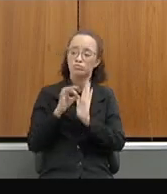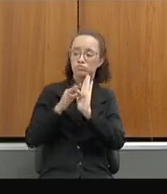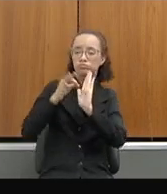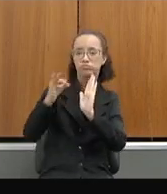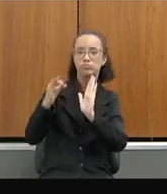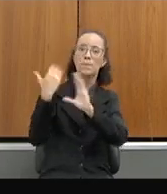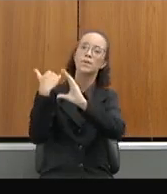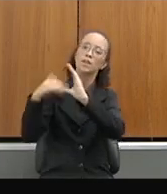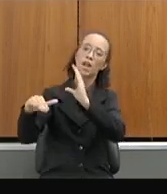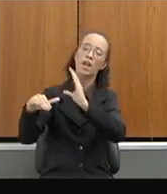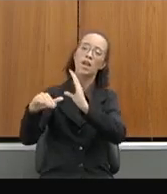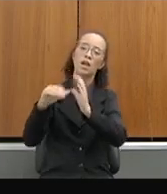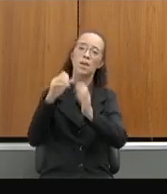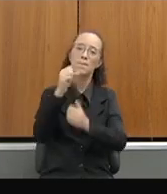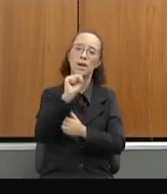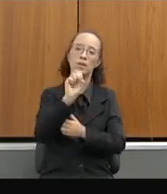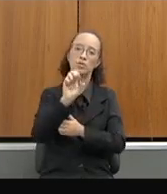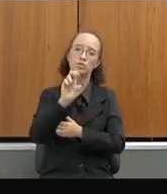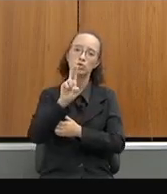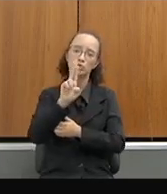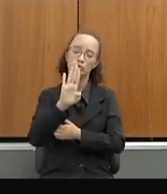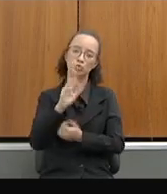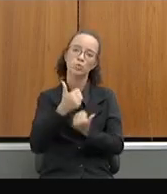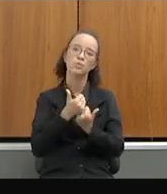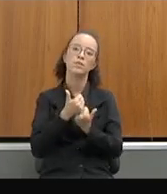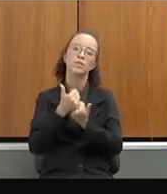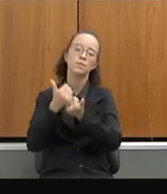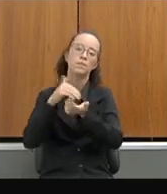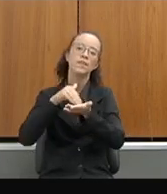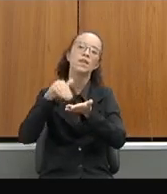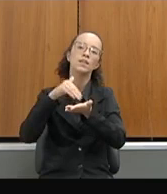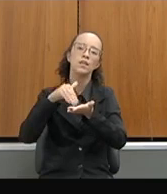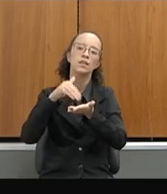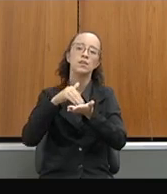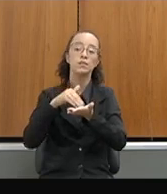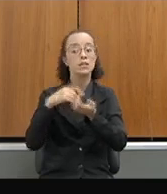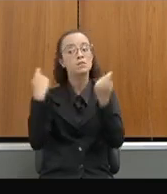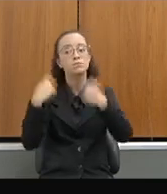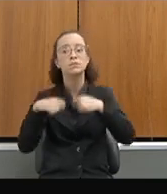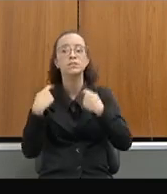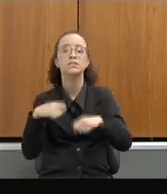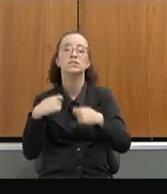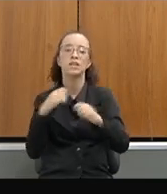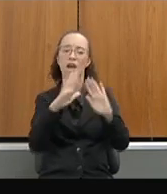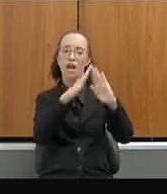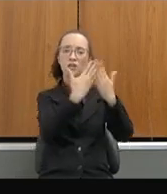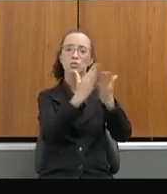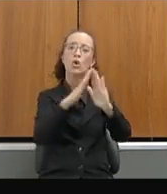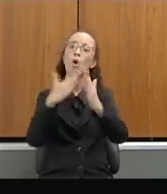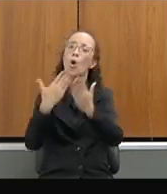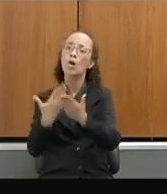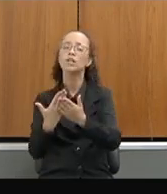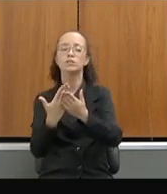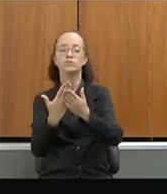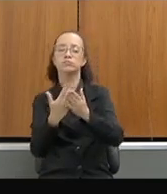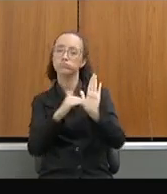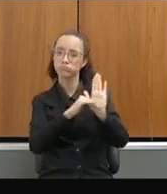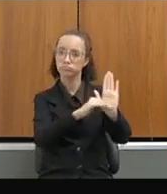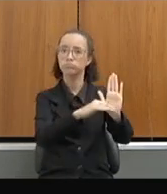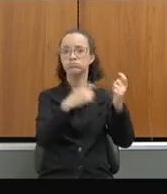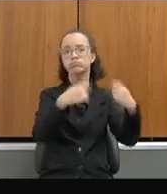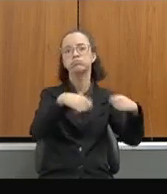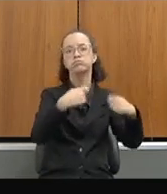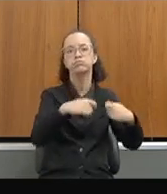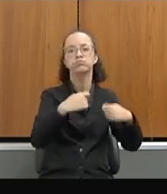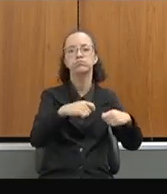subsecretaria de administração que é necessário que olhemos para essas escolas com um olhar um pouco diferenciado, um tanto